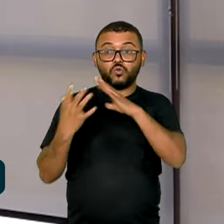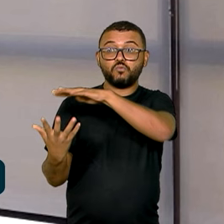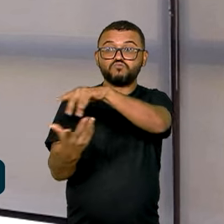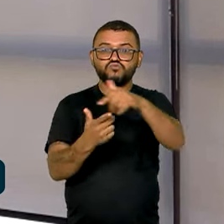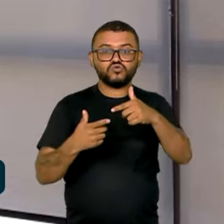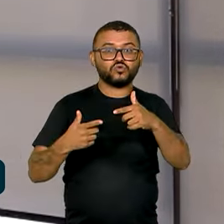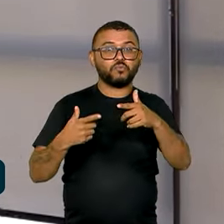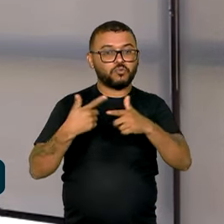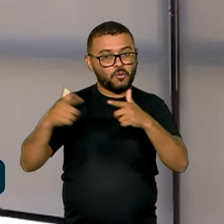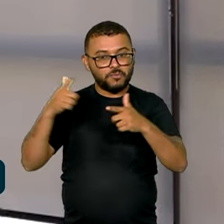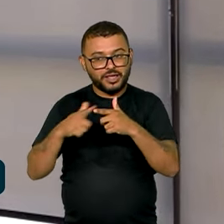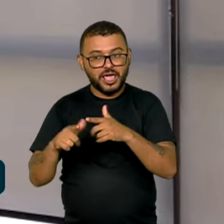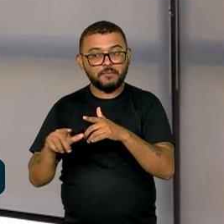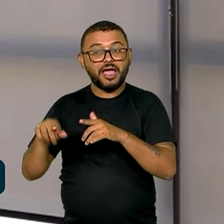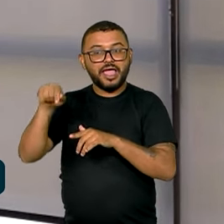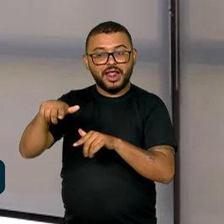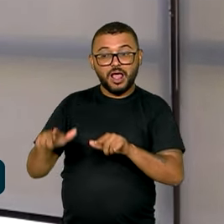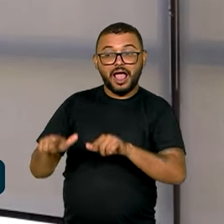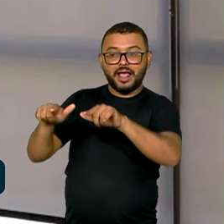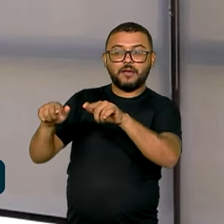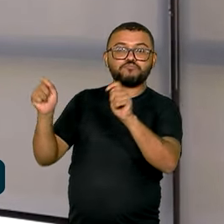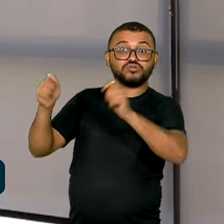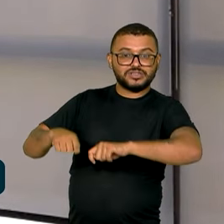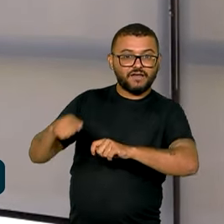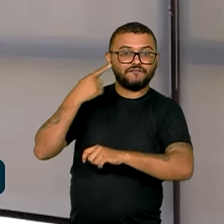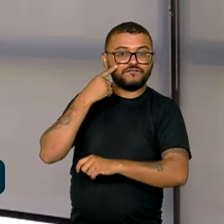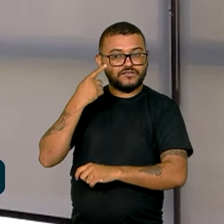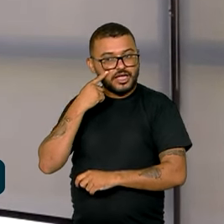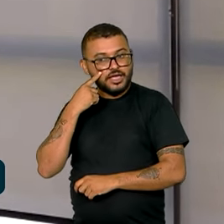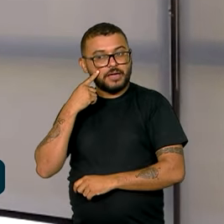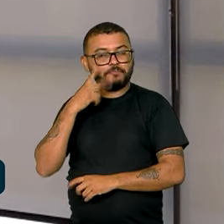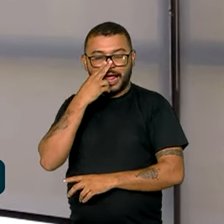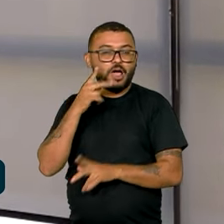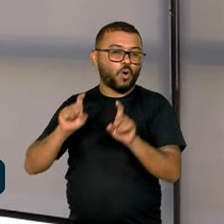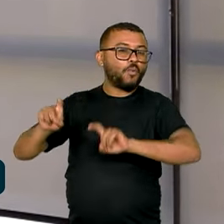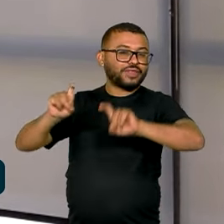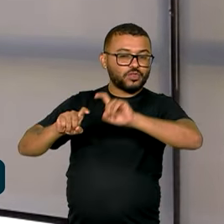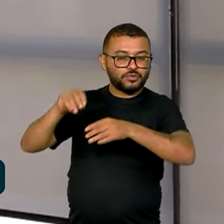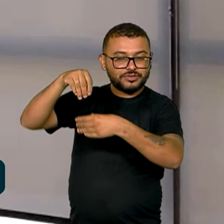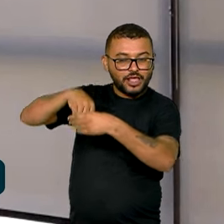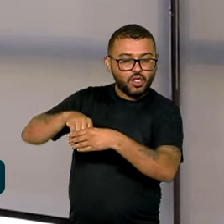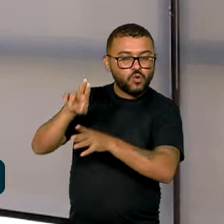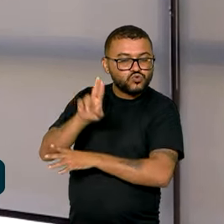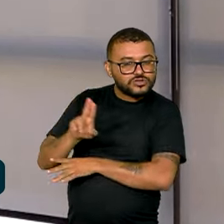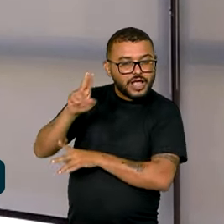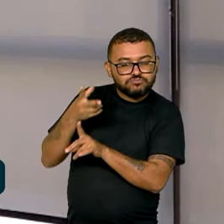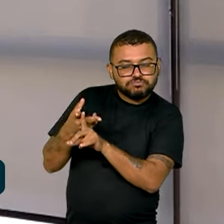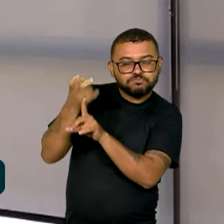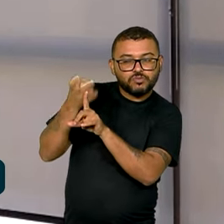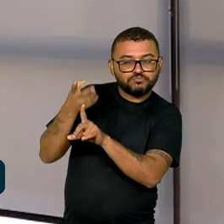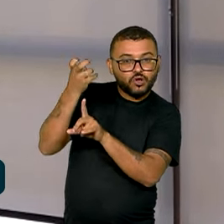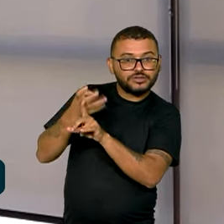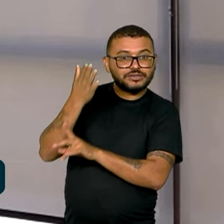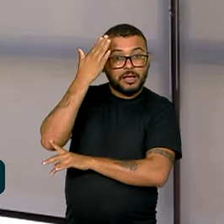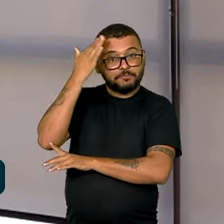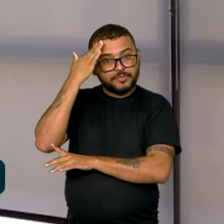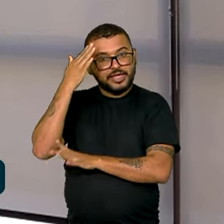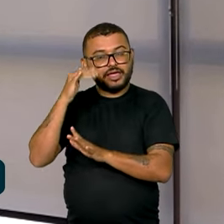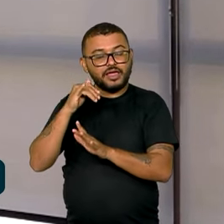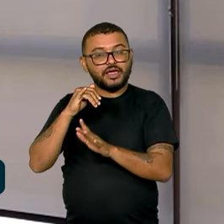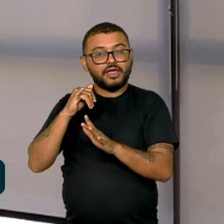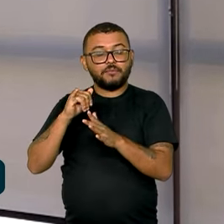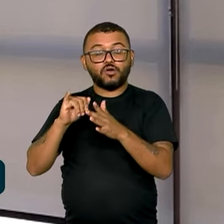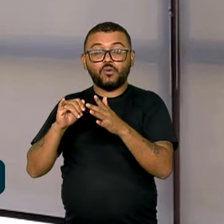mundo. Esses equipamentos, que têm capacidade próxima de um pequeno computador, podem ser usados como nós de ataque à